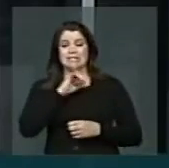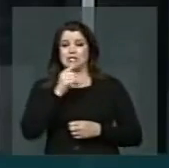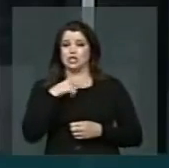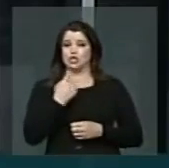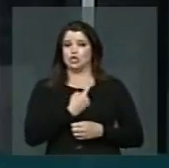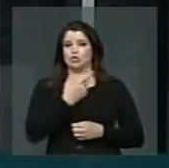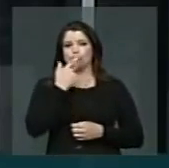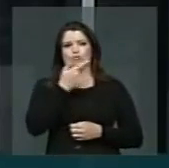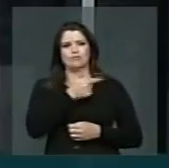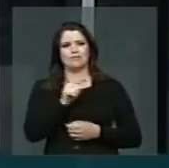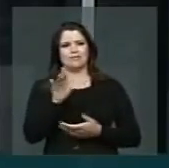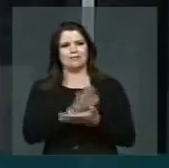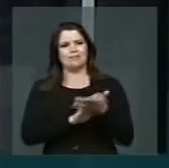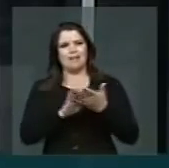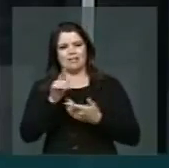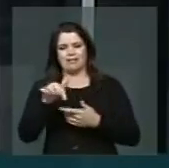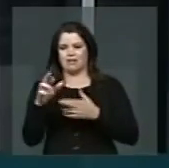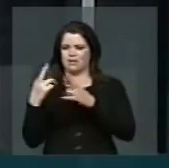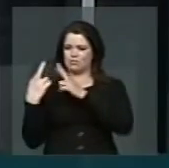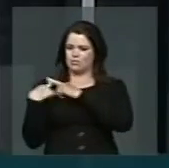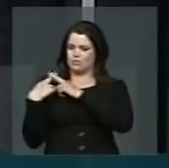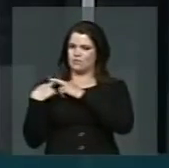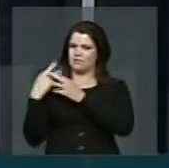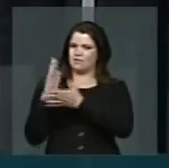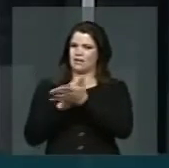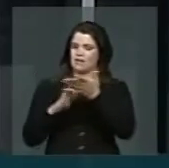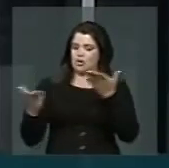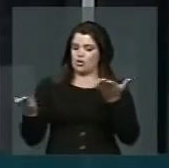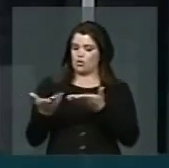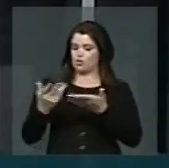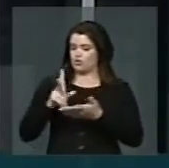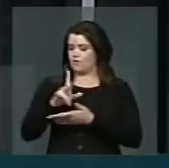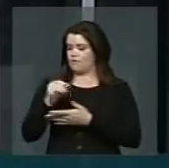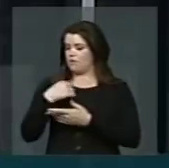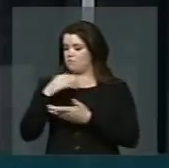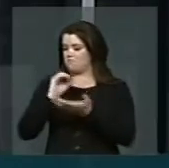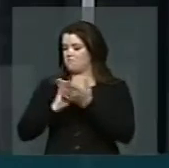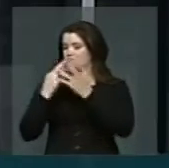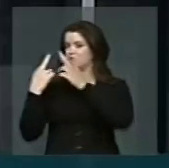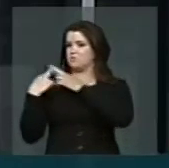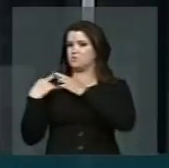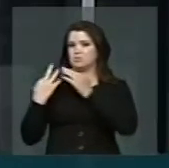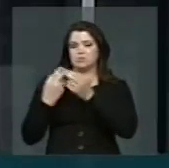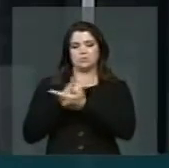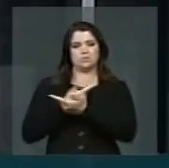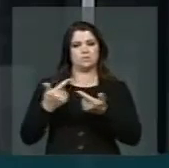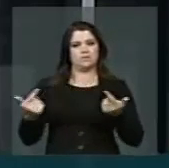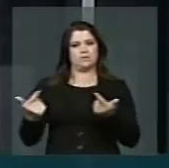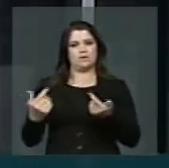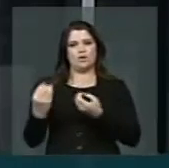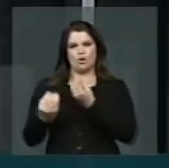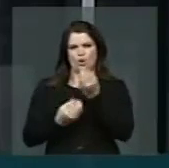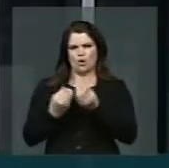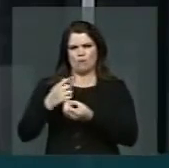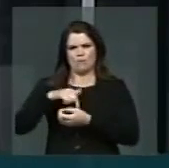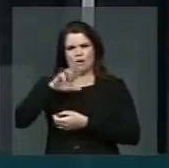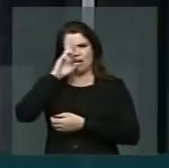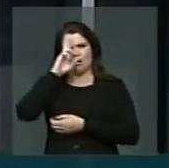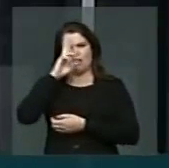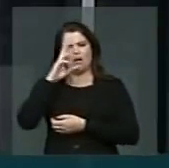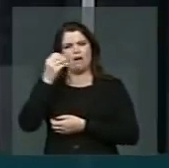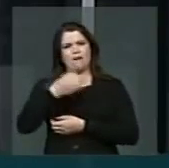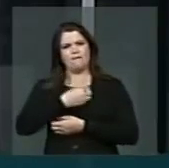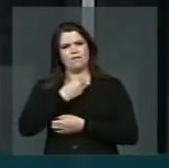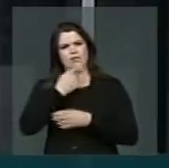somos responsáveis, ou estamos sendo irresponsáveis com o padrão de vida